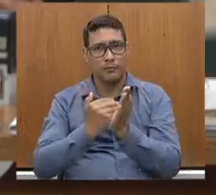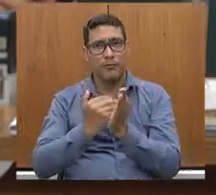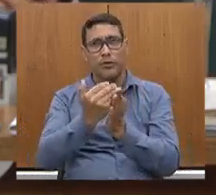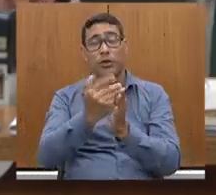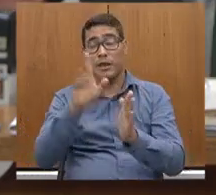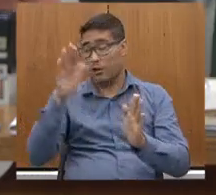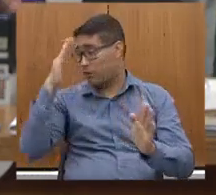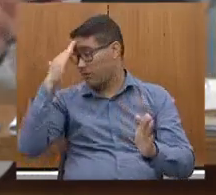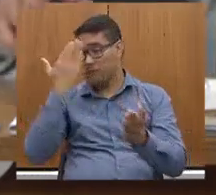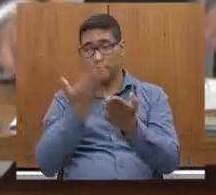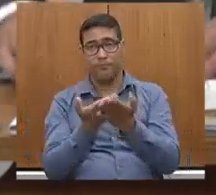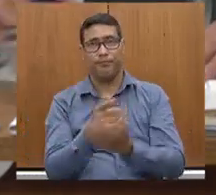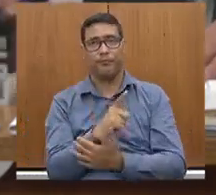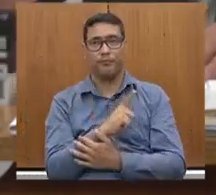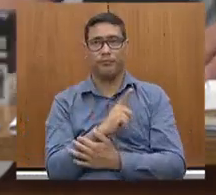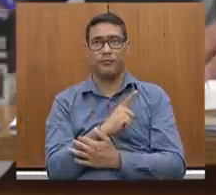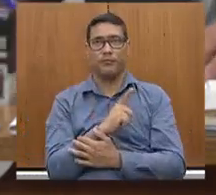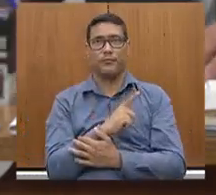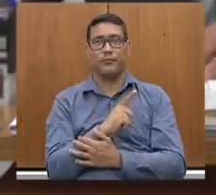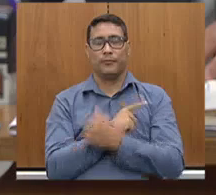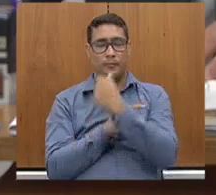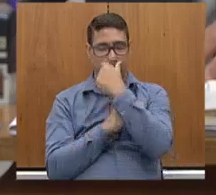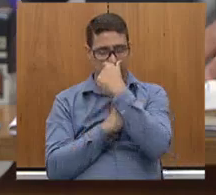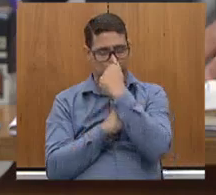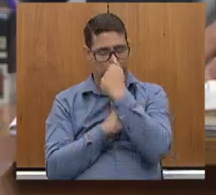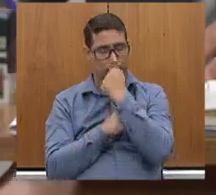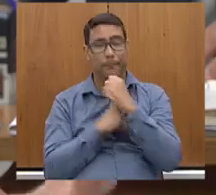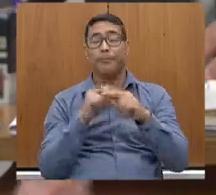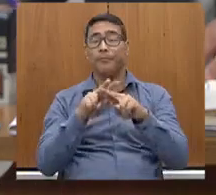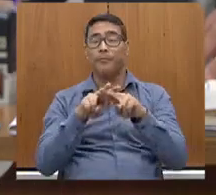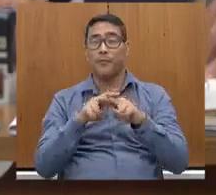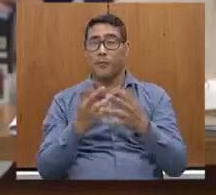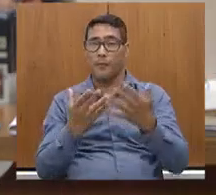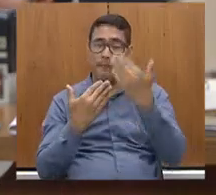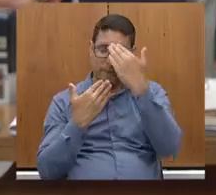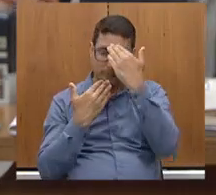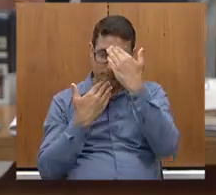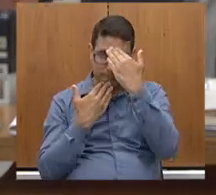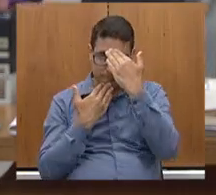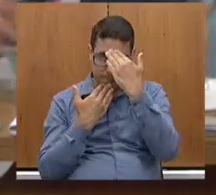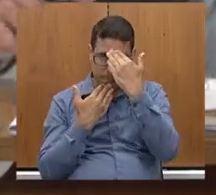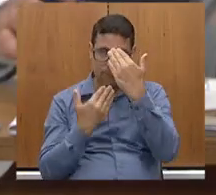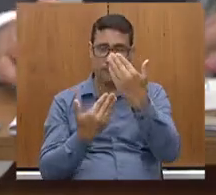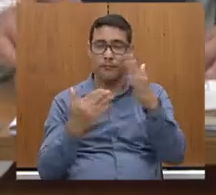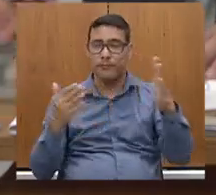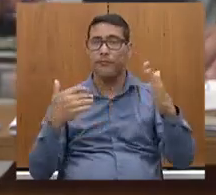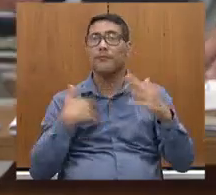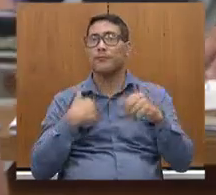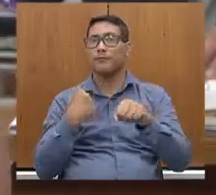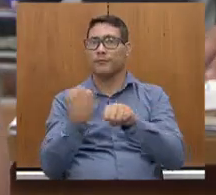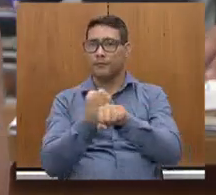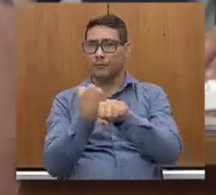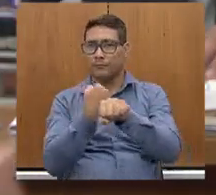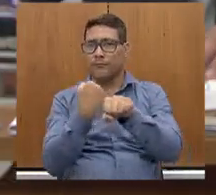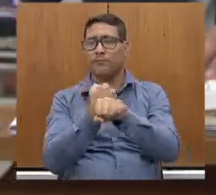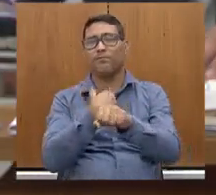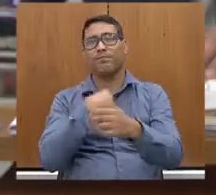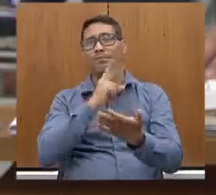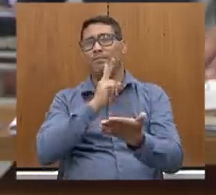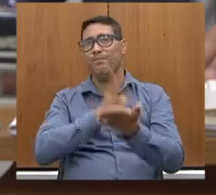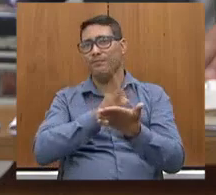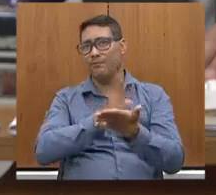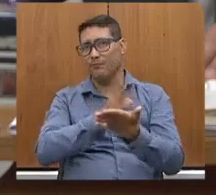acreditamos. Então, quero agradecer, pedir, é claro, que as obras continuem. Nós já